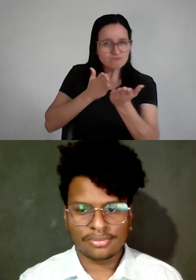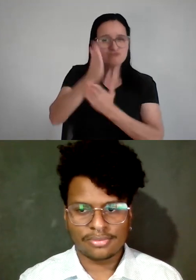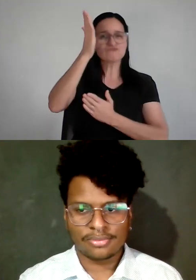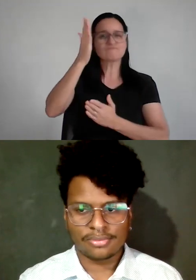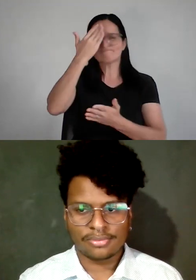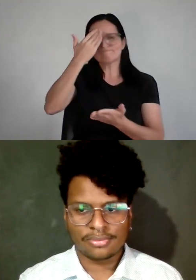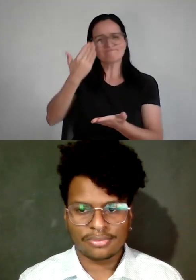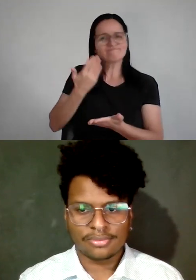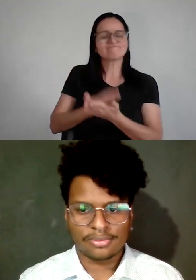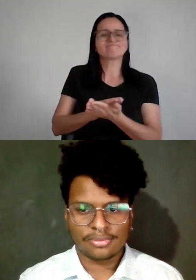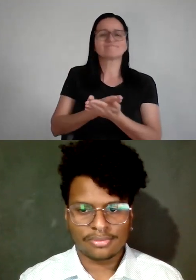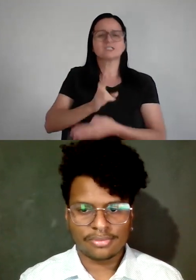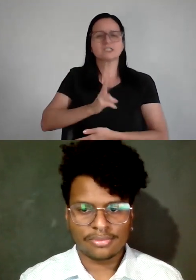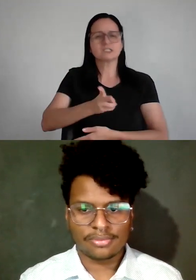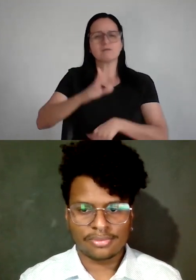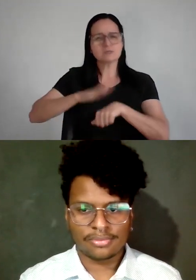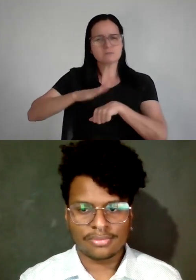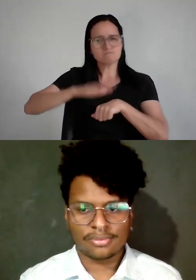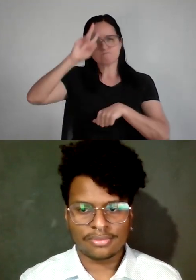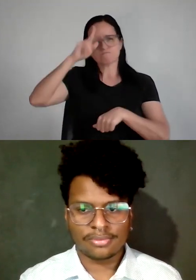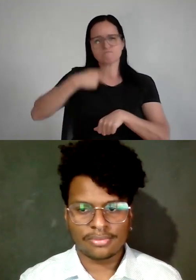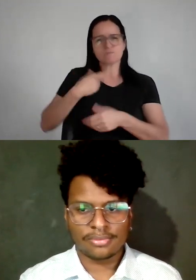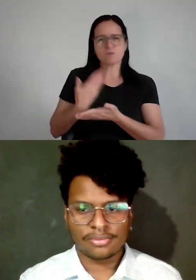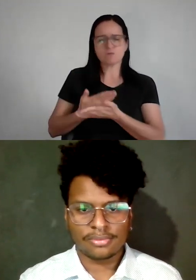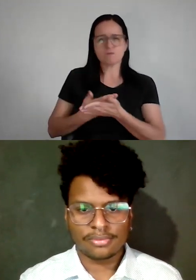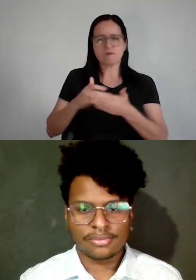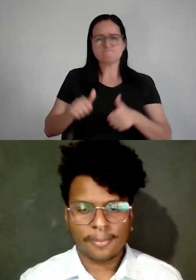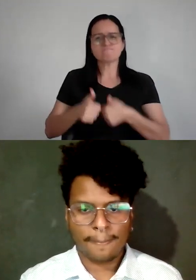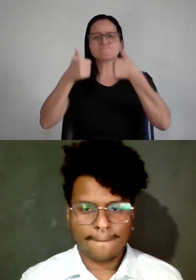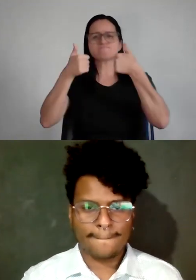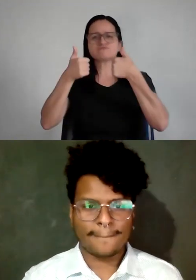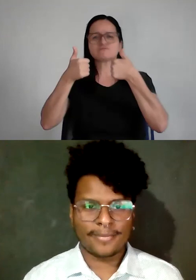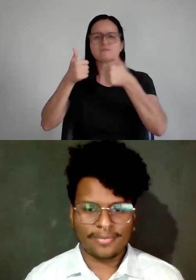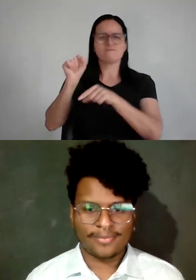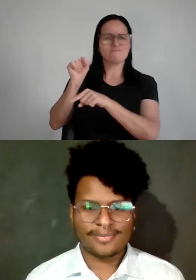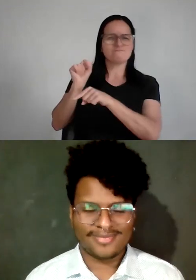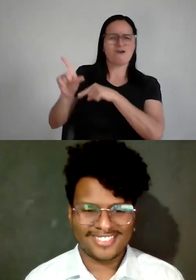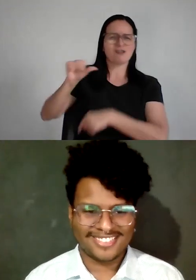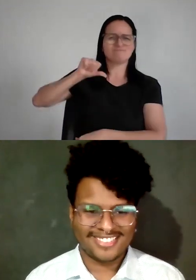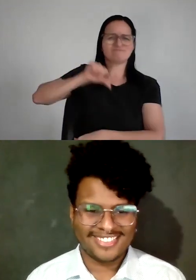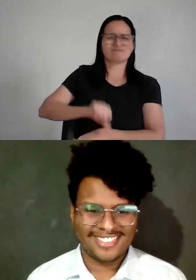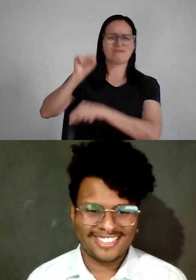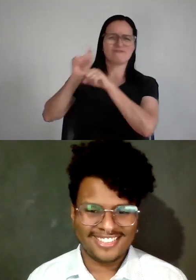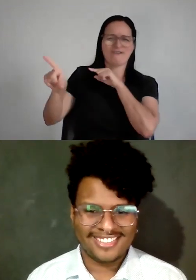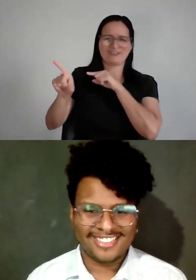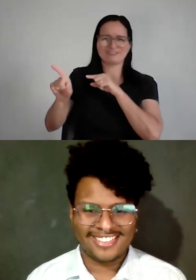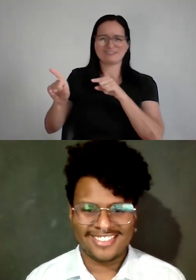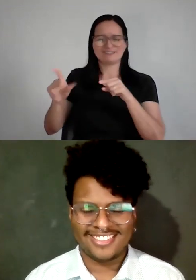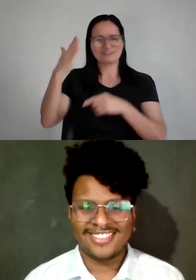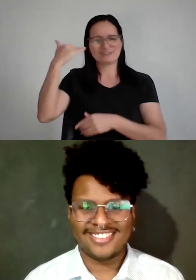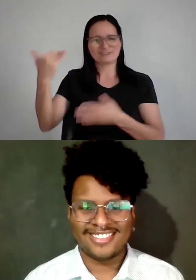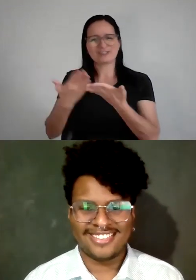confiança, autoconfiança, autoestima, show síndrome do impostor e vamos que vamos, gente, sucesso para todo mundo.